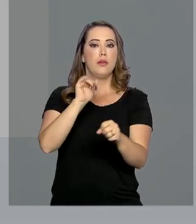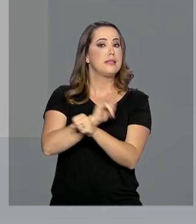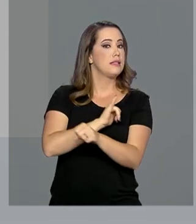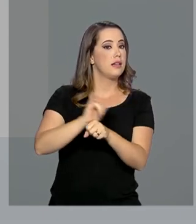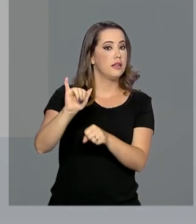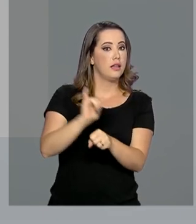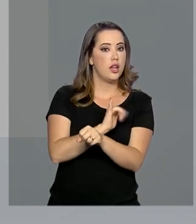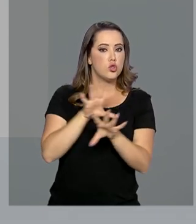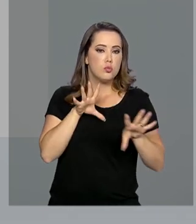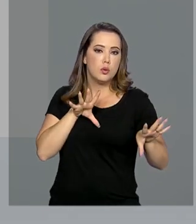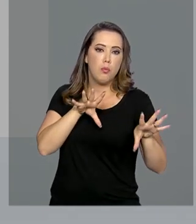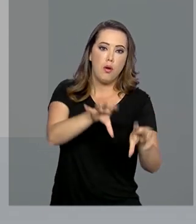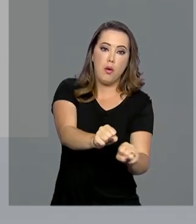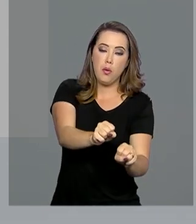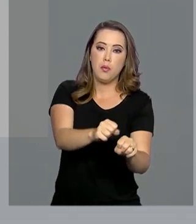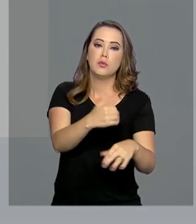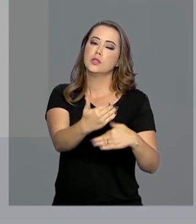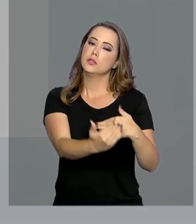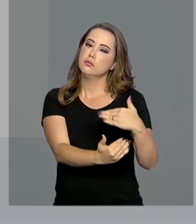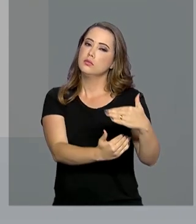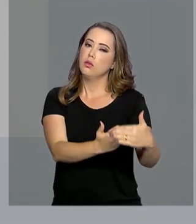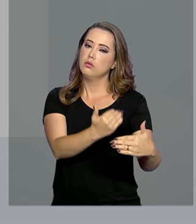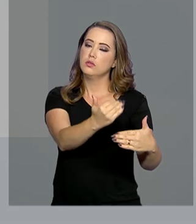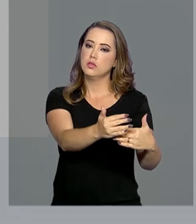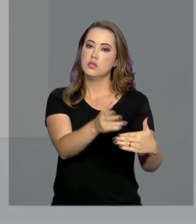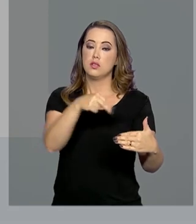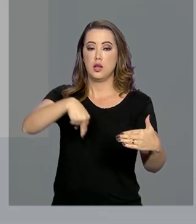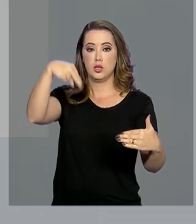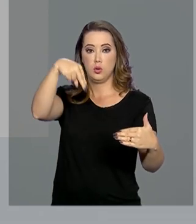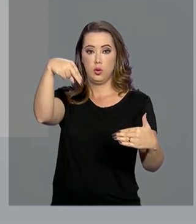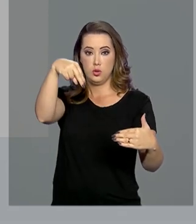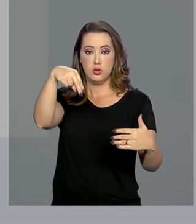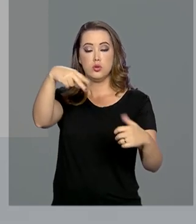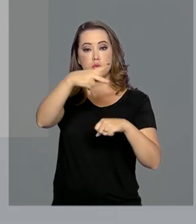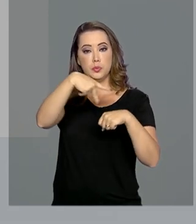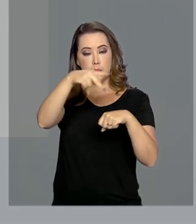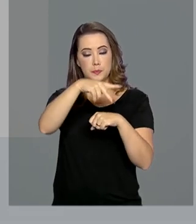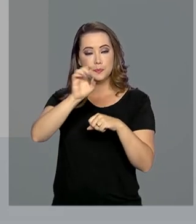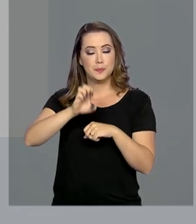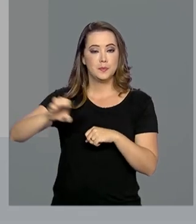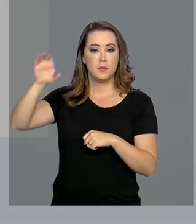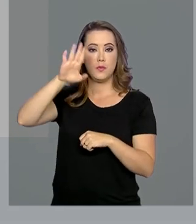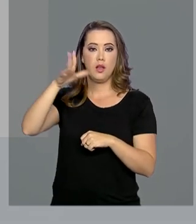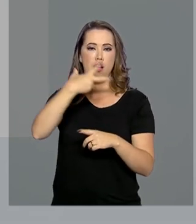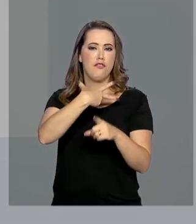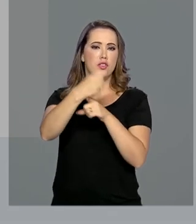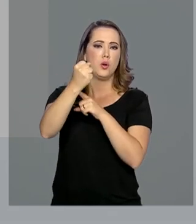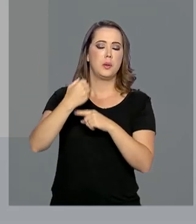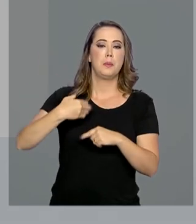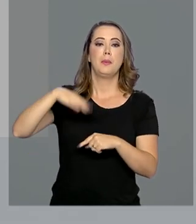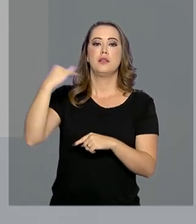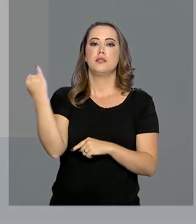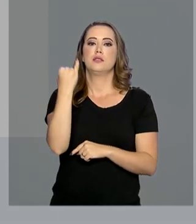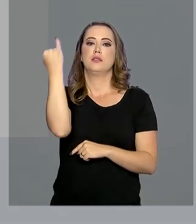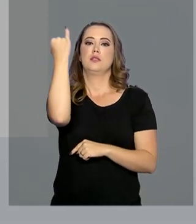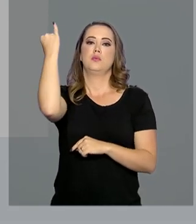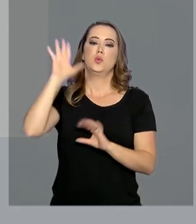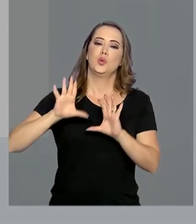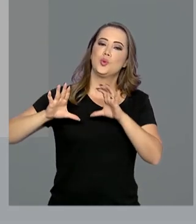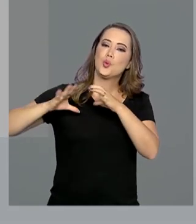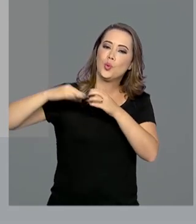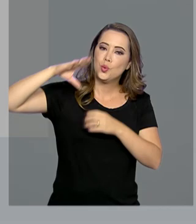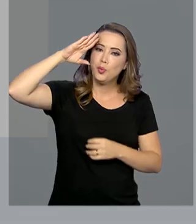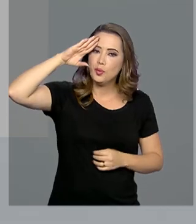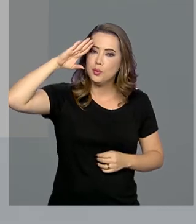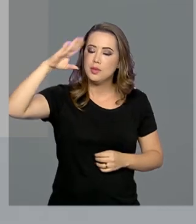para que os aliados pudessem avançar ao norte do país europeu. Esta é considerada a vitória mais significativa dos pracinhas